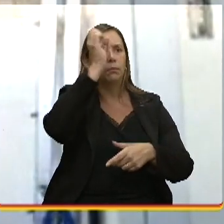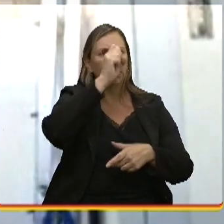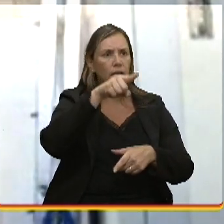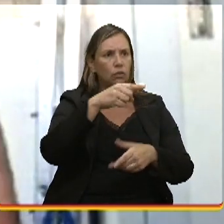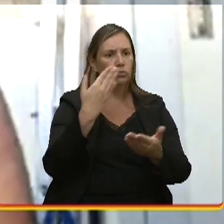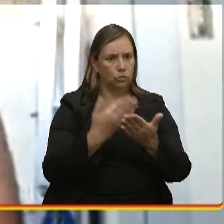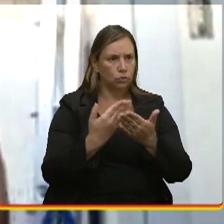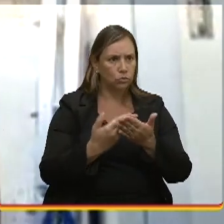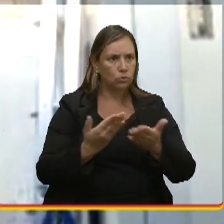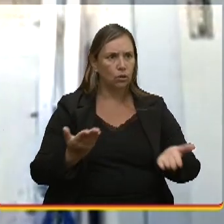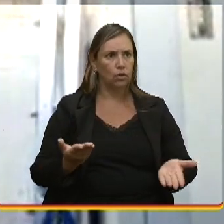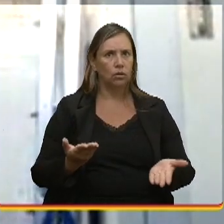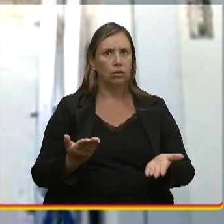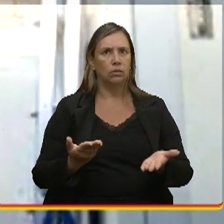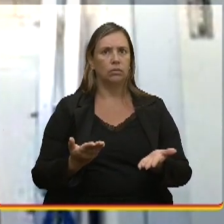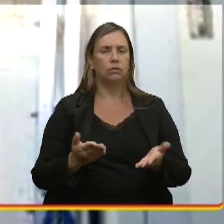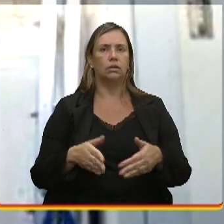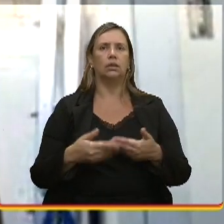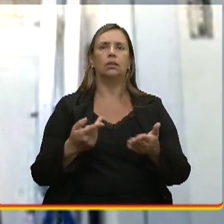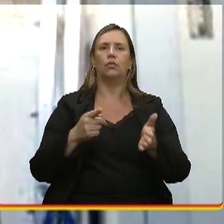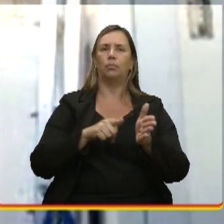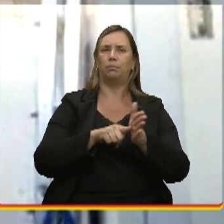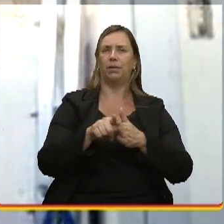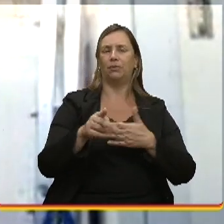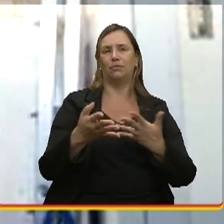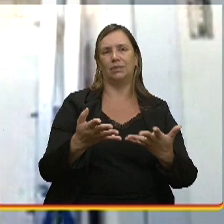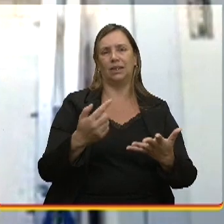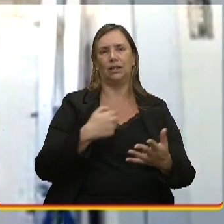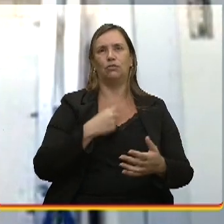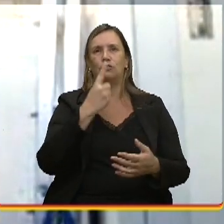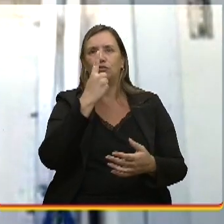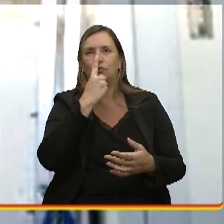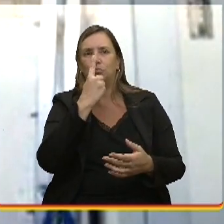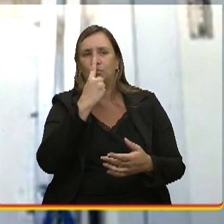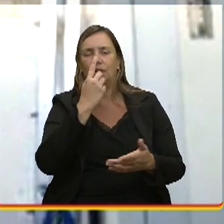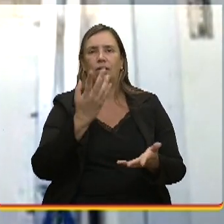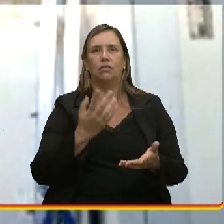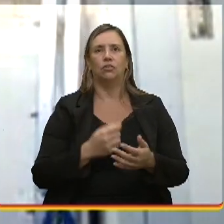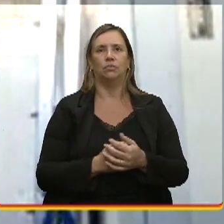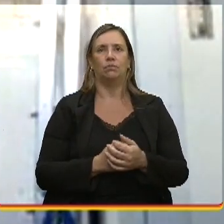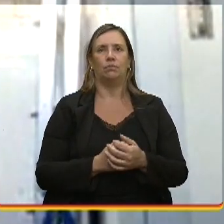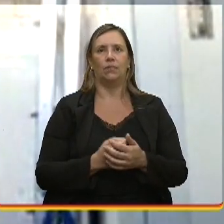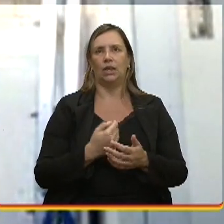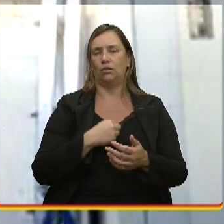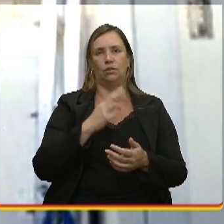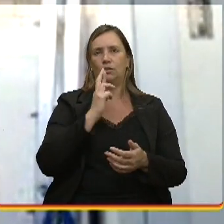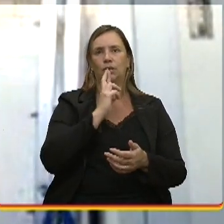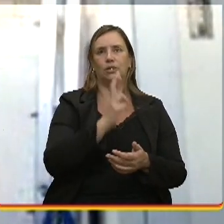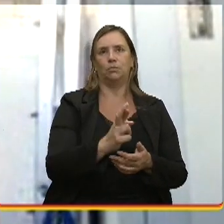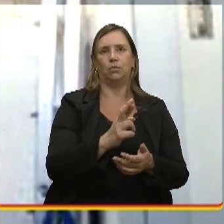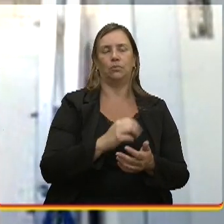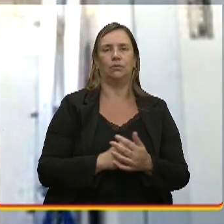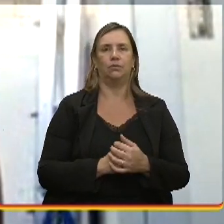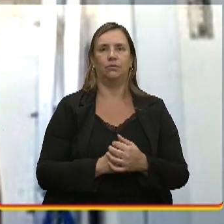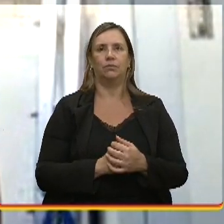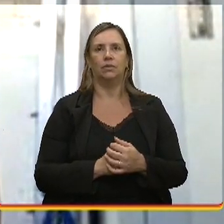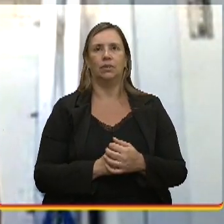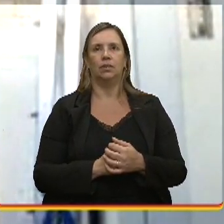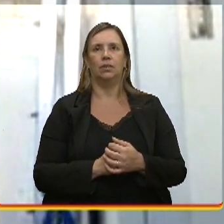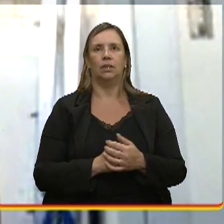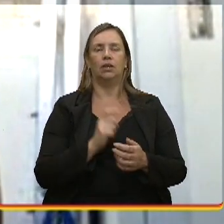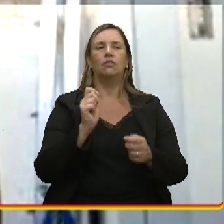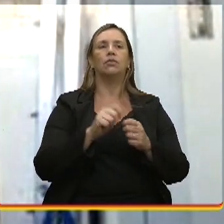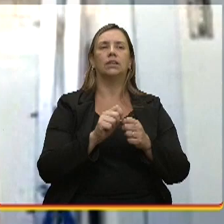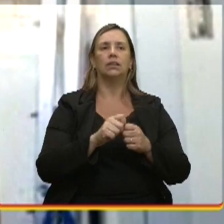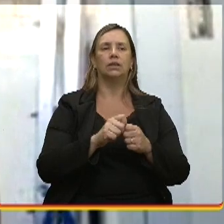para isso? E é uma pergunta que, quando eu tenho intimidade, eu não respondo e refaço, né? Se fosse